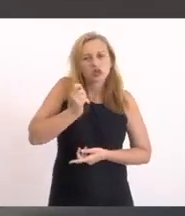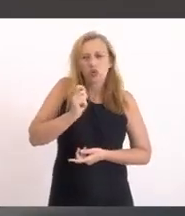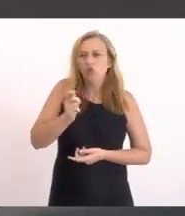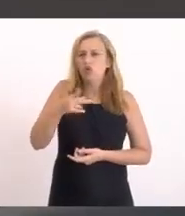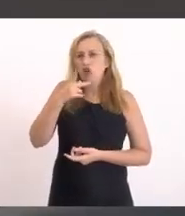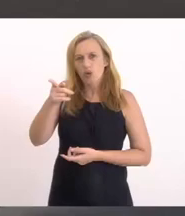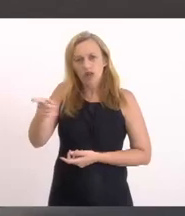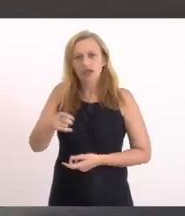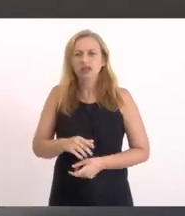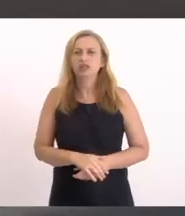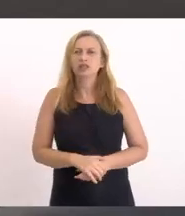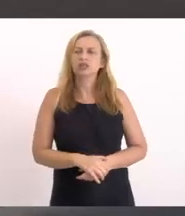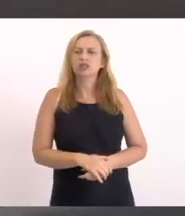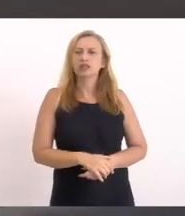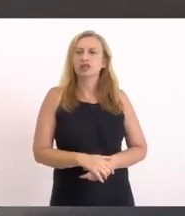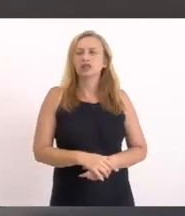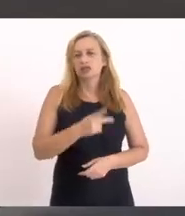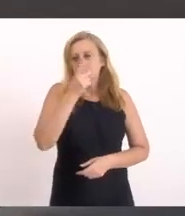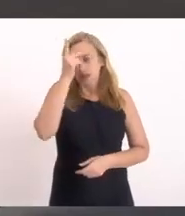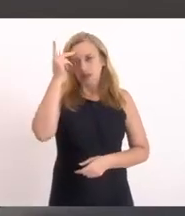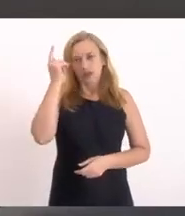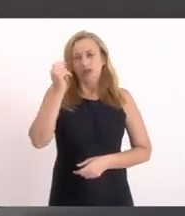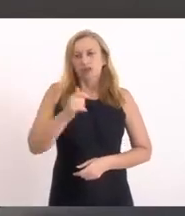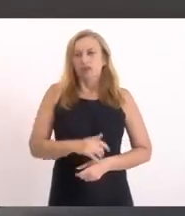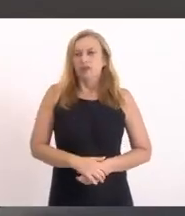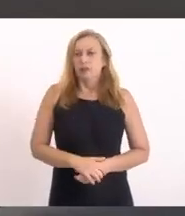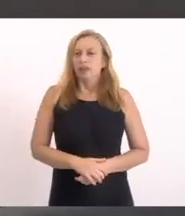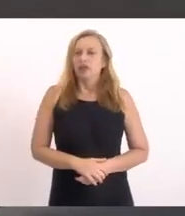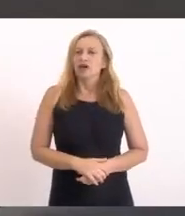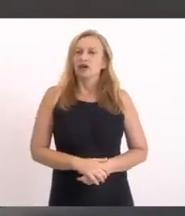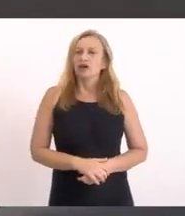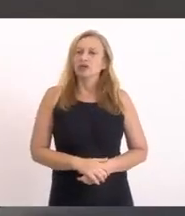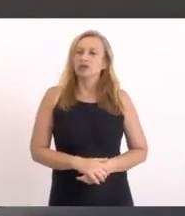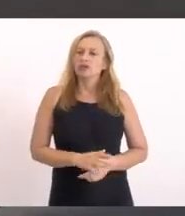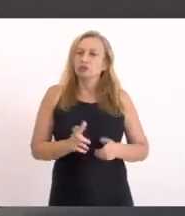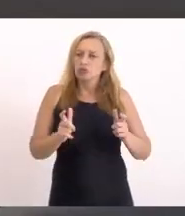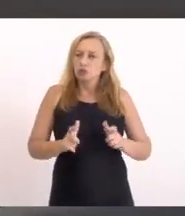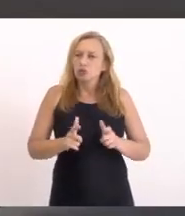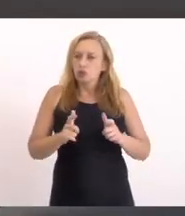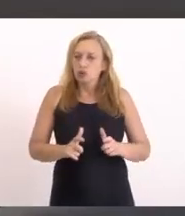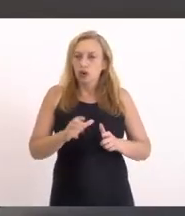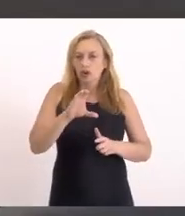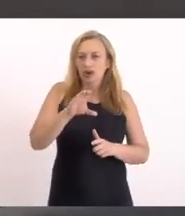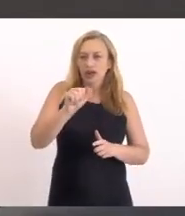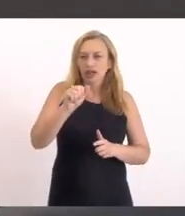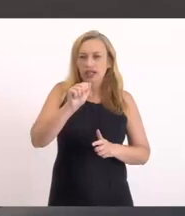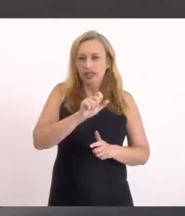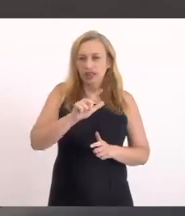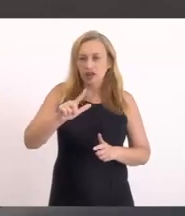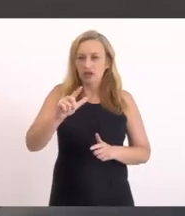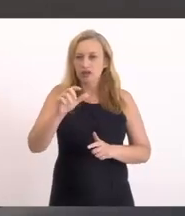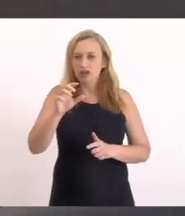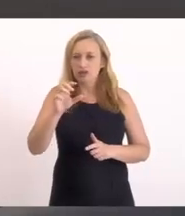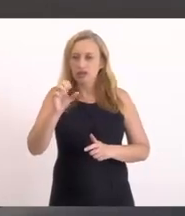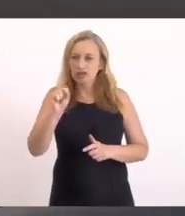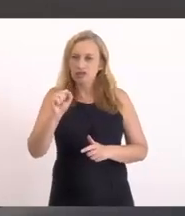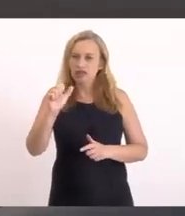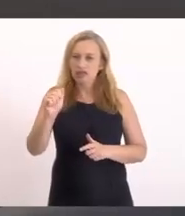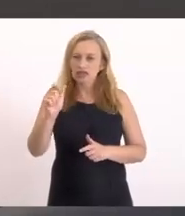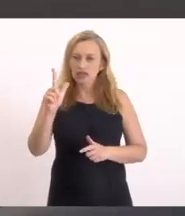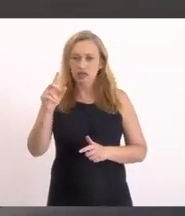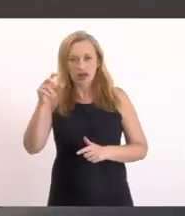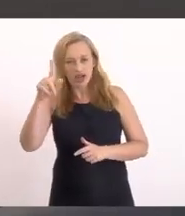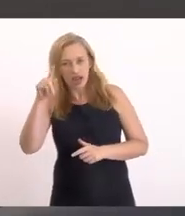falou O trecho da Mombassa O canal salgado De Jaconé